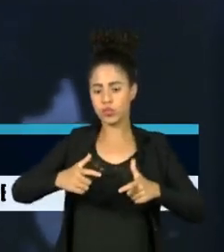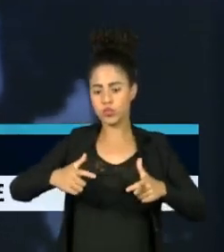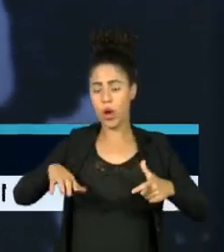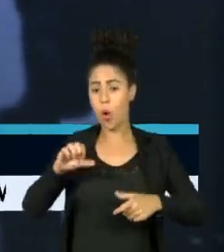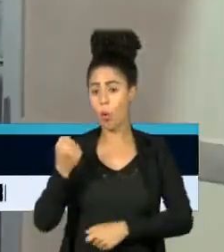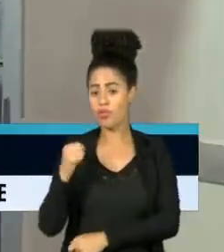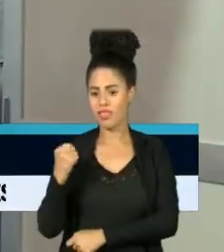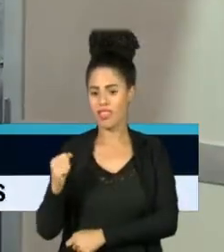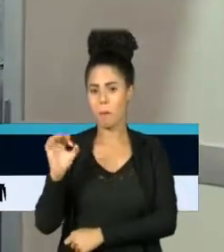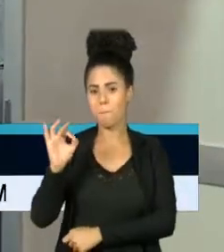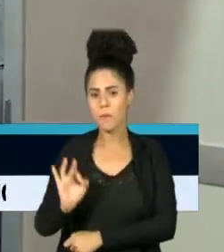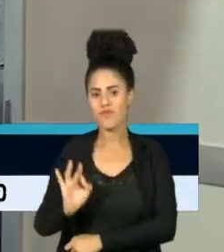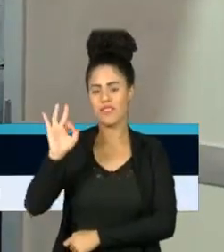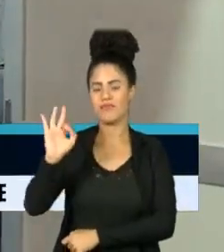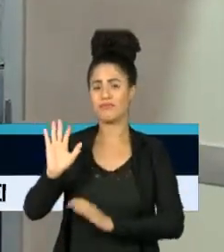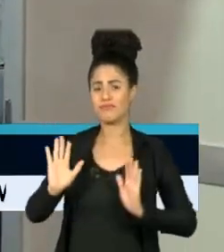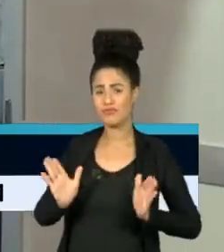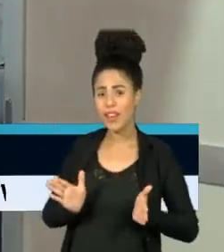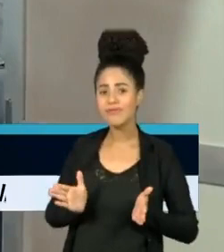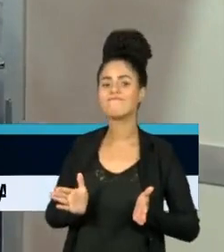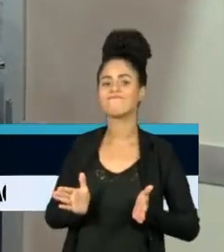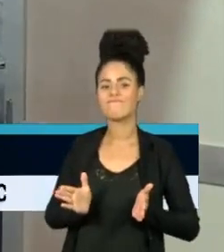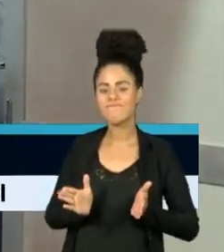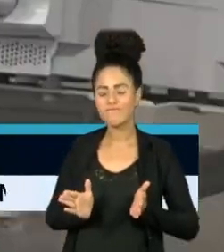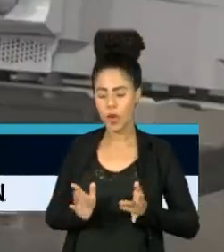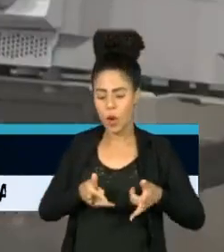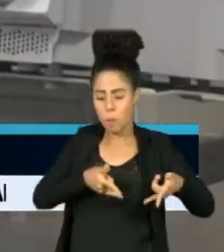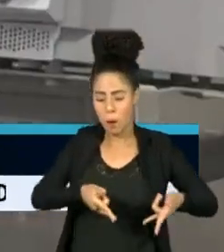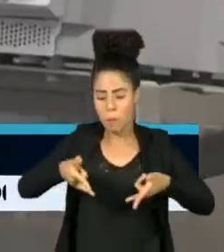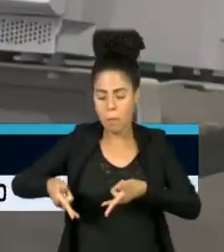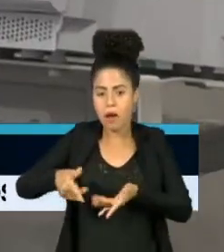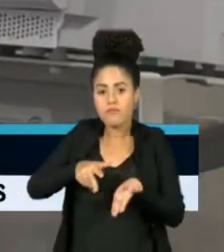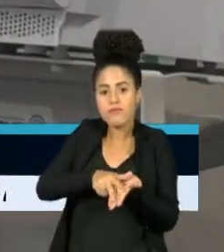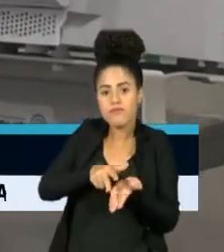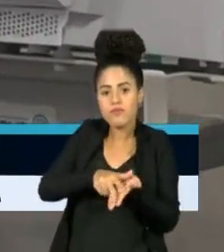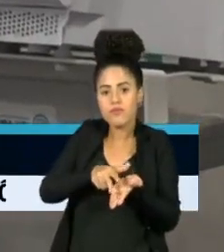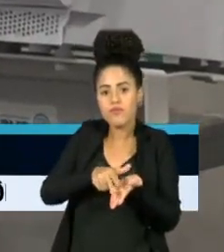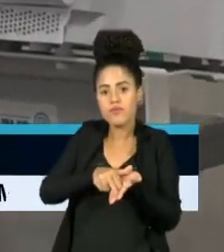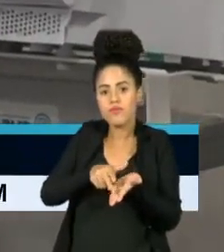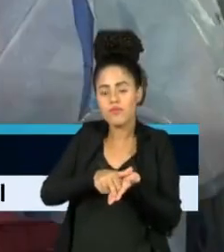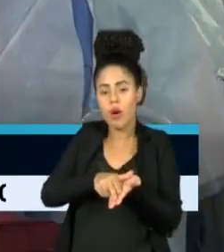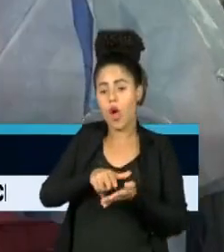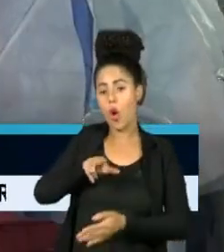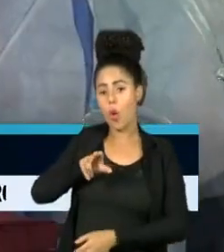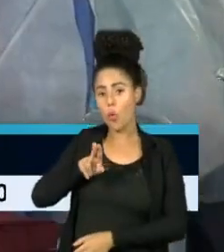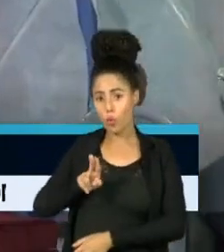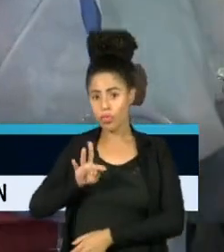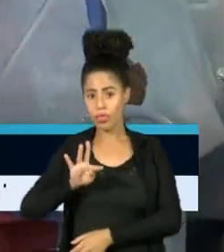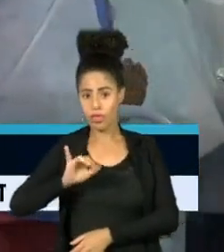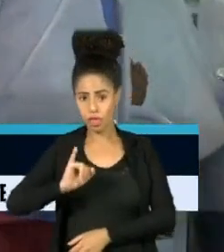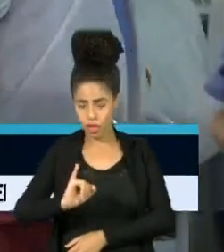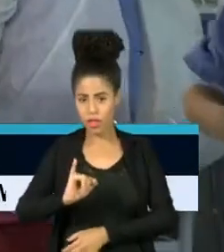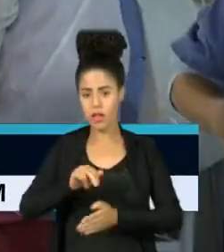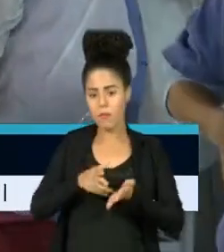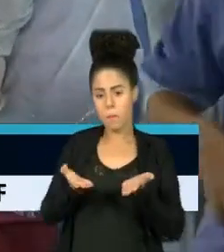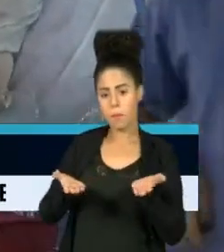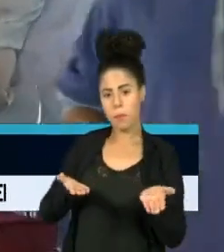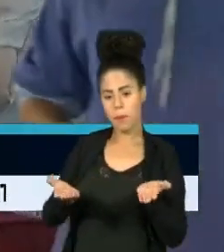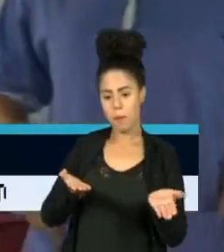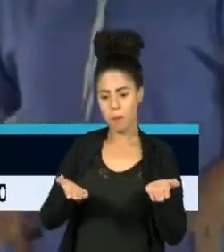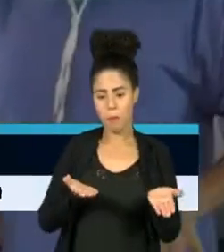80%. Dos 4 mil leitos de unidade intensiva no estado de São Paulo, mais da metade estão com pacientes